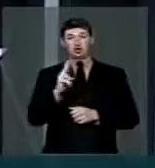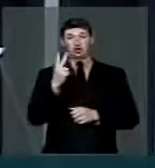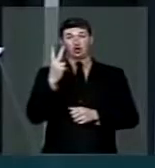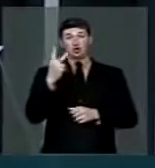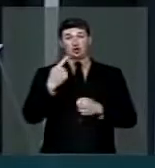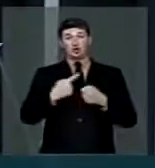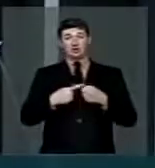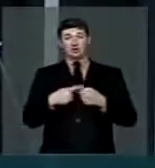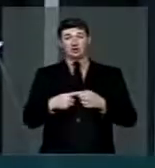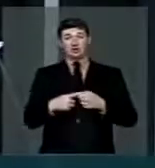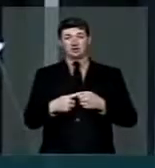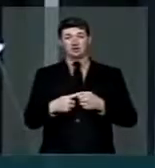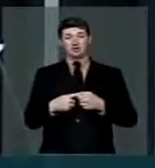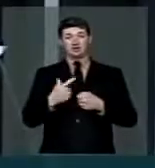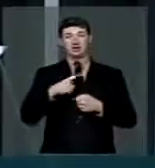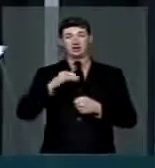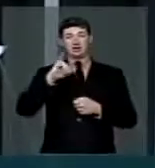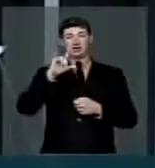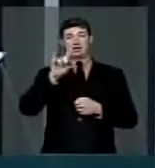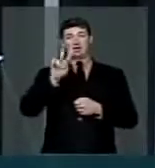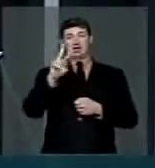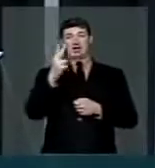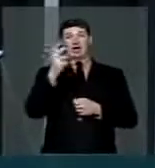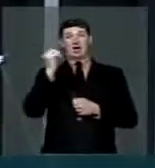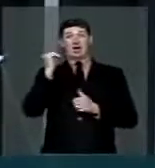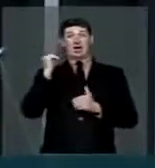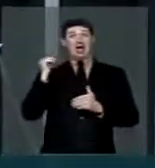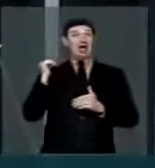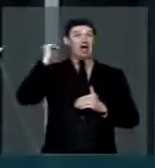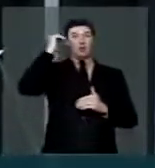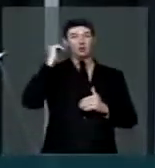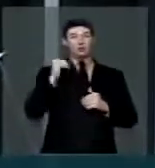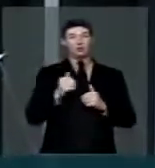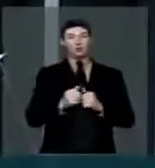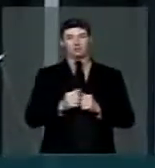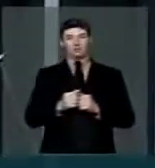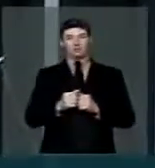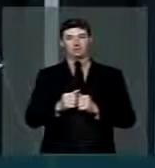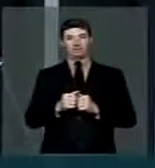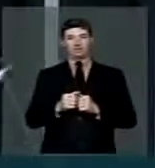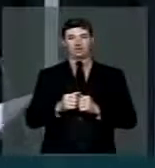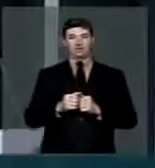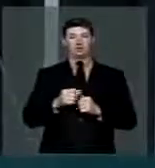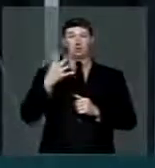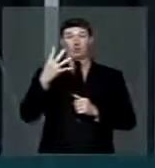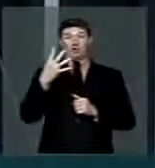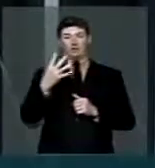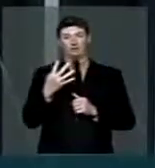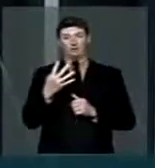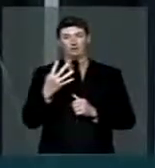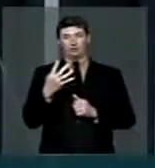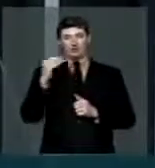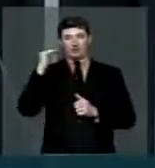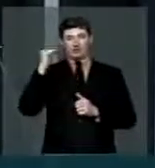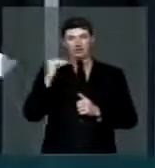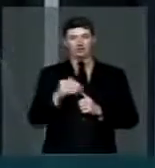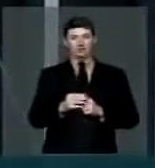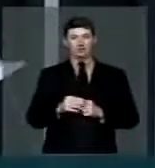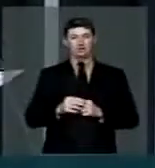municípios com IDH muito alto. Quatro com IDH alto.